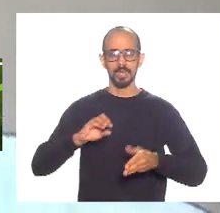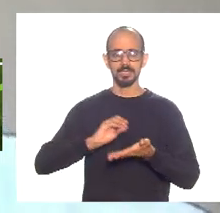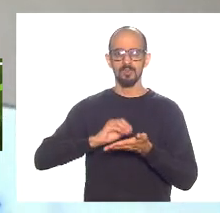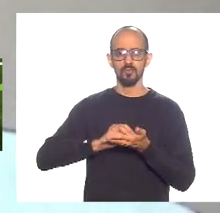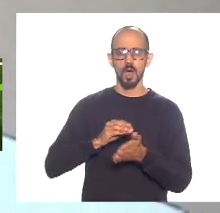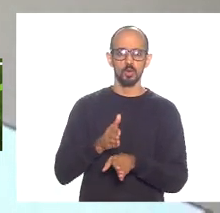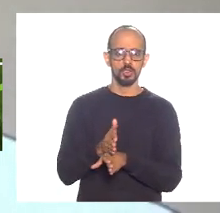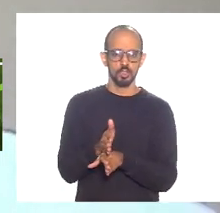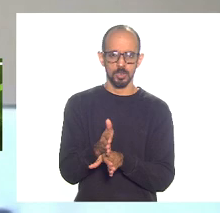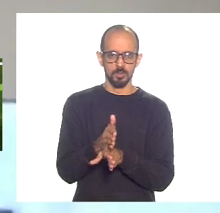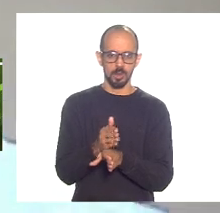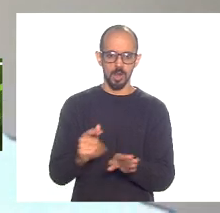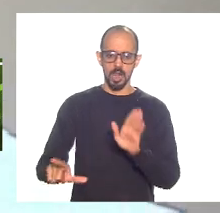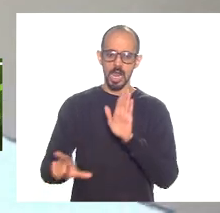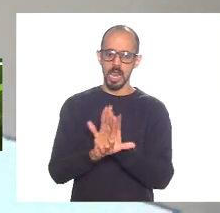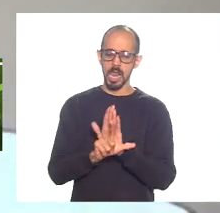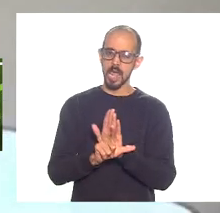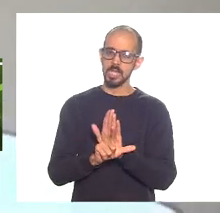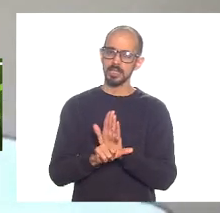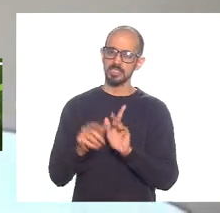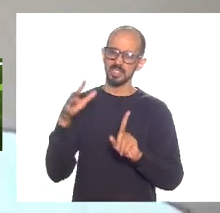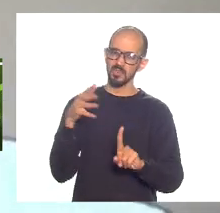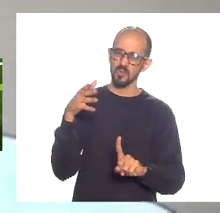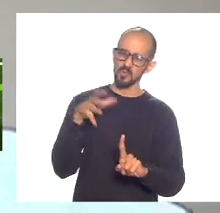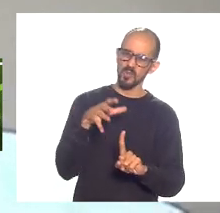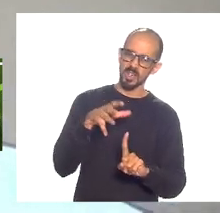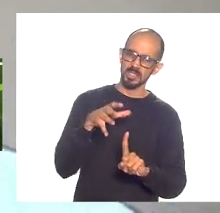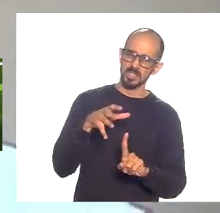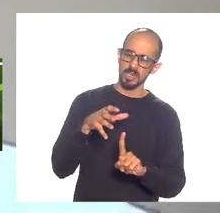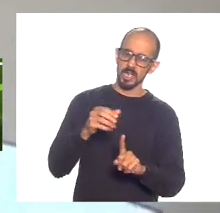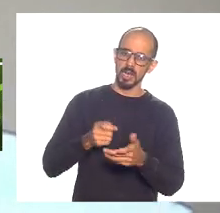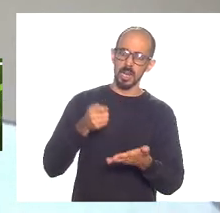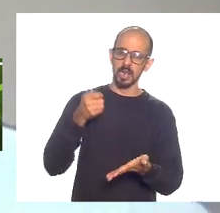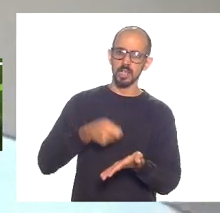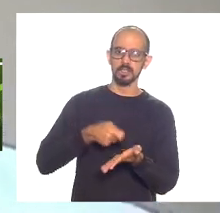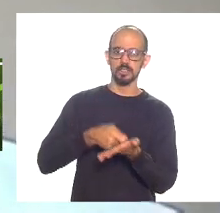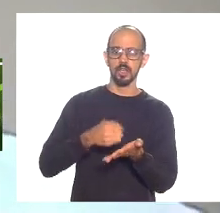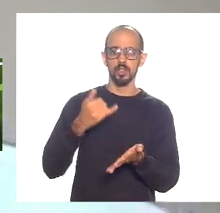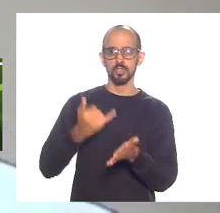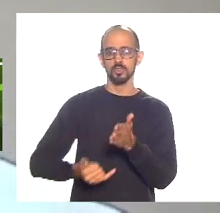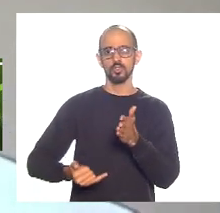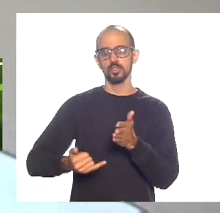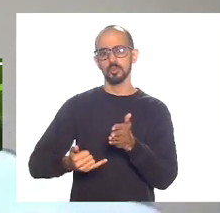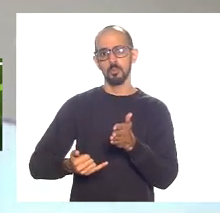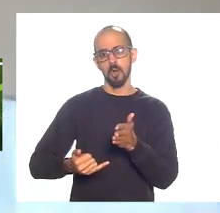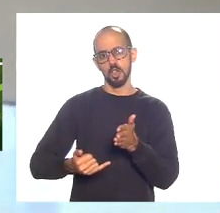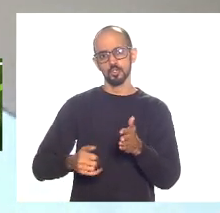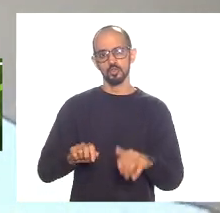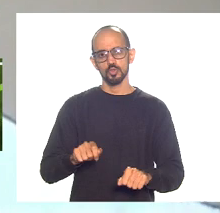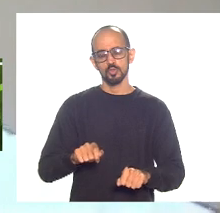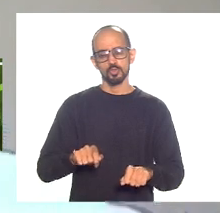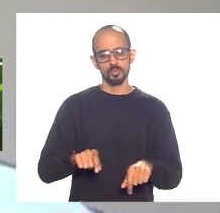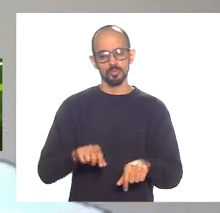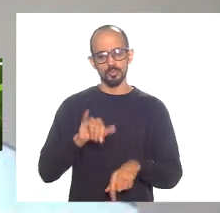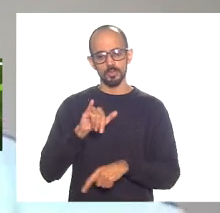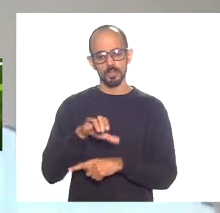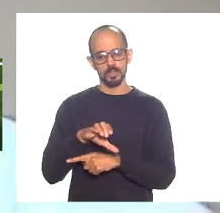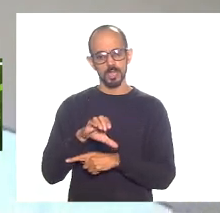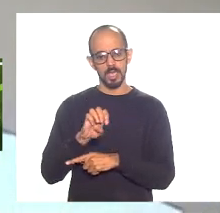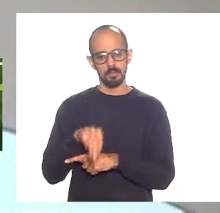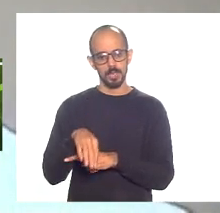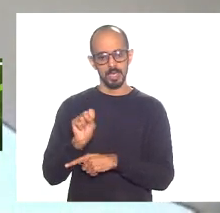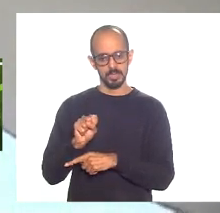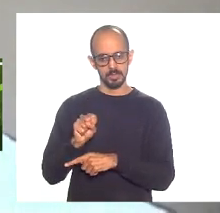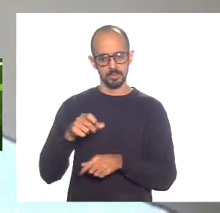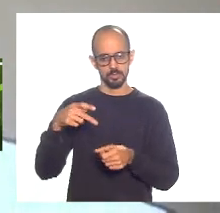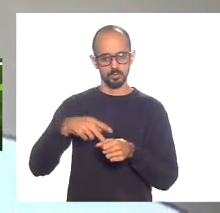legislações que interferem na cobrança de tributos estaduais como é o caso da lei Candir a questão do ICMS do petróleo então é